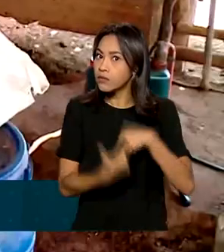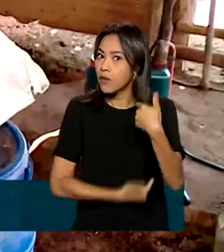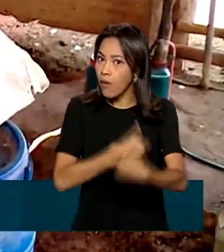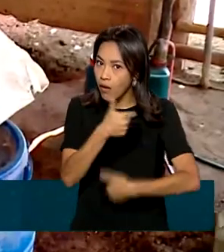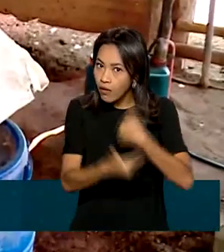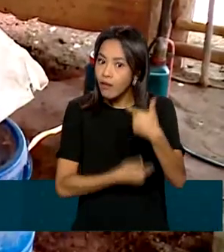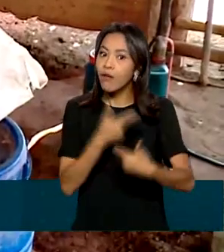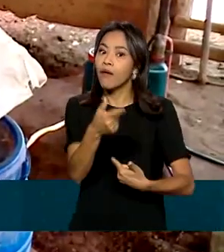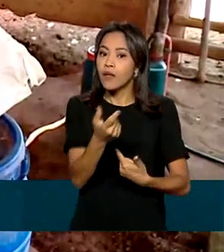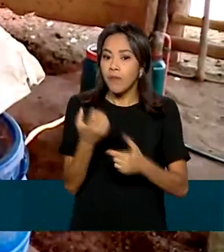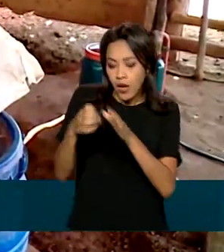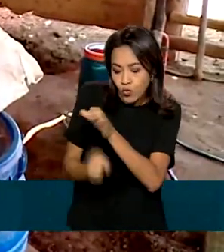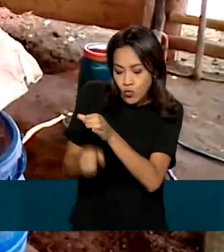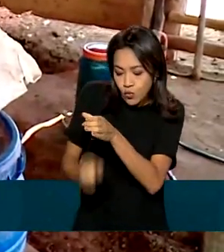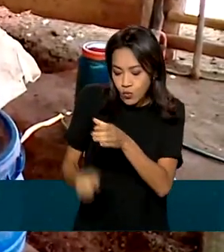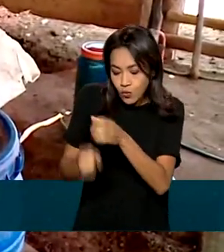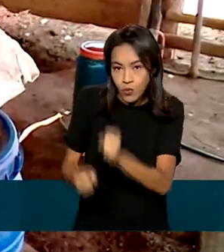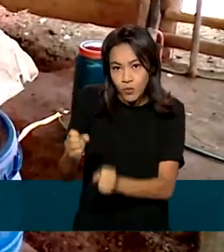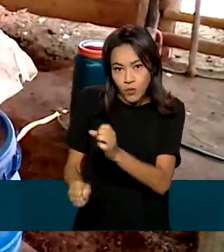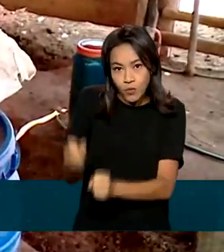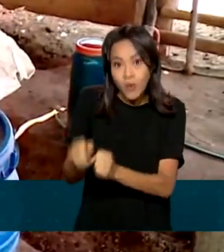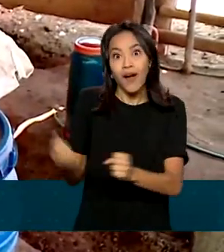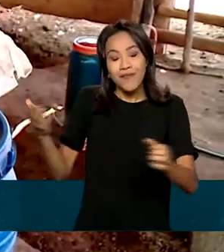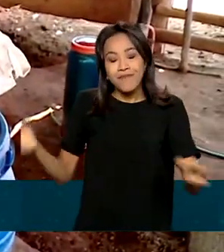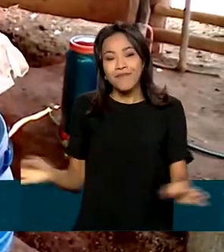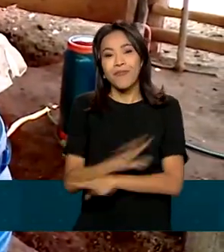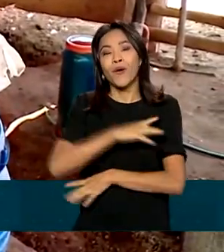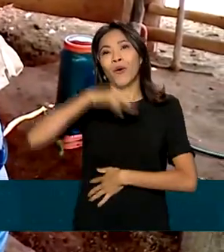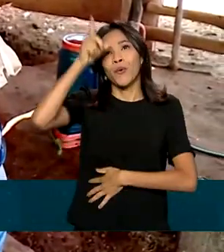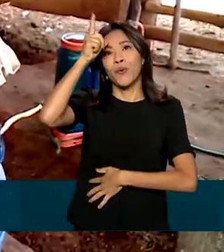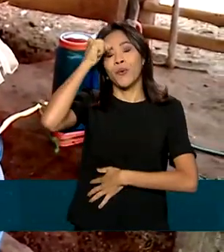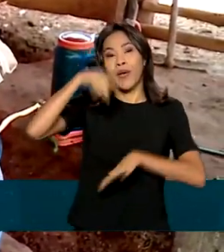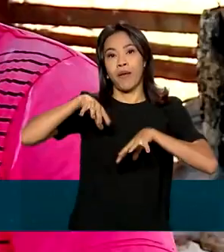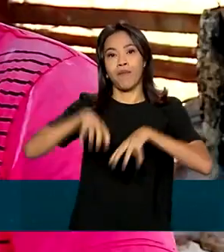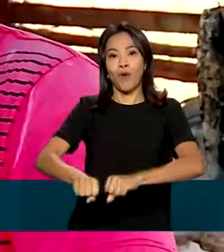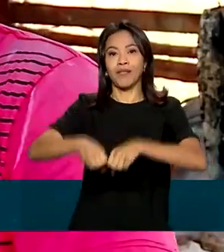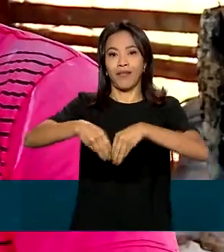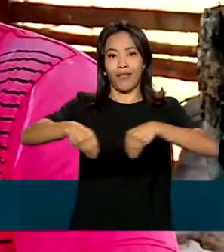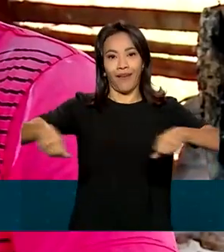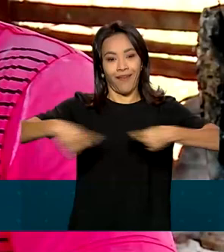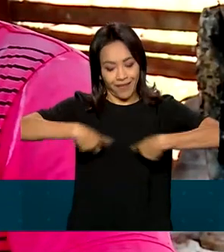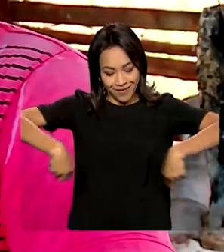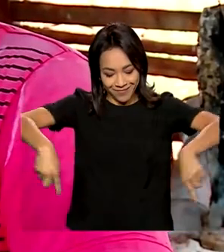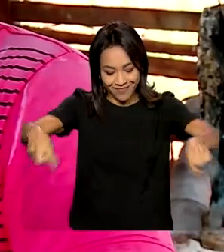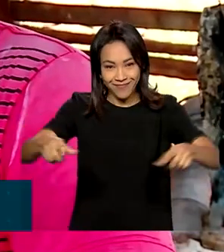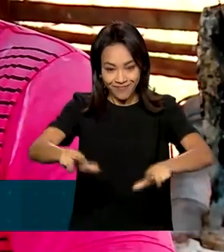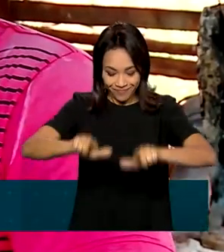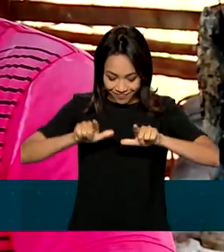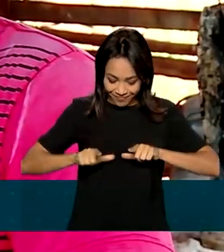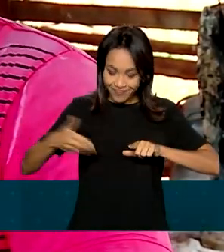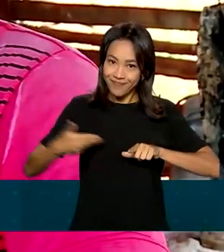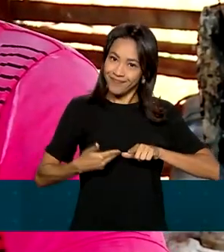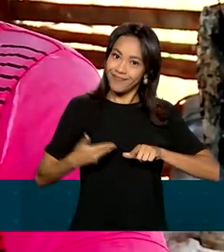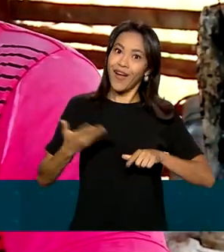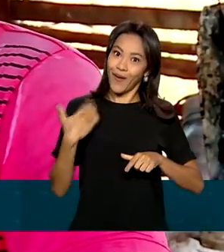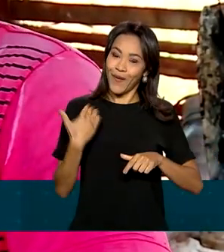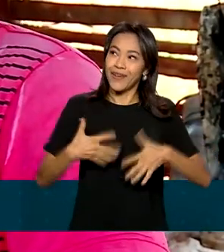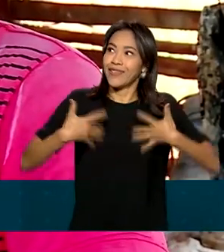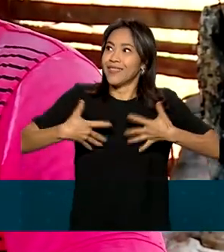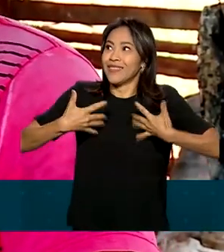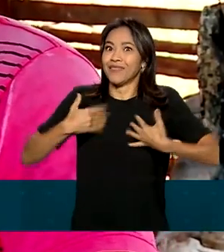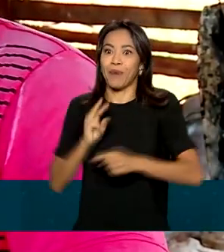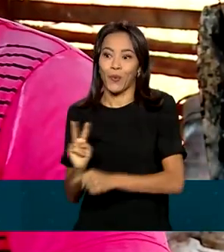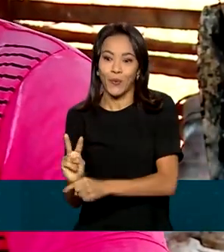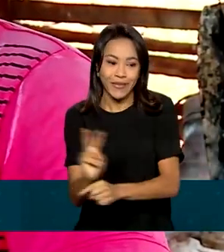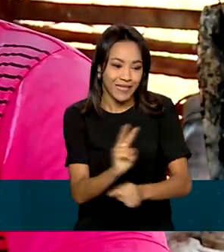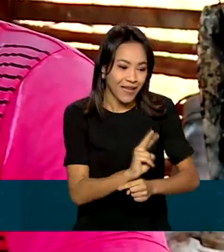leite, a família finalmente recebeu o título de regularização da terra. Agora a gente tem mais motivação para cuidar, Cuidar melhor,